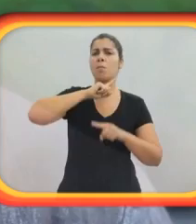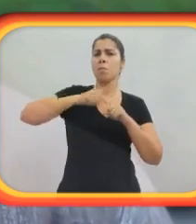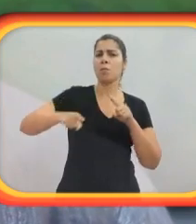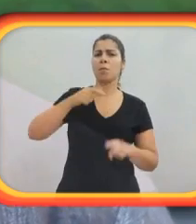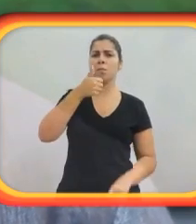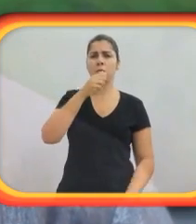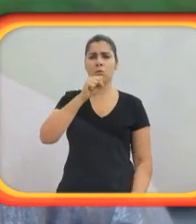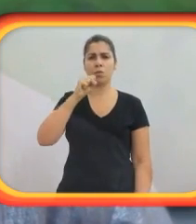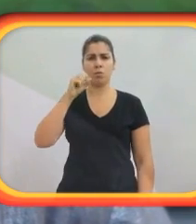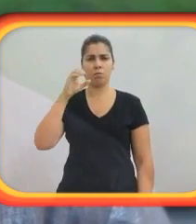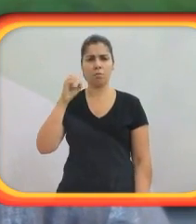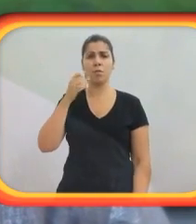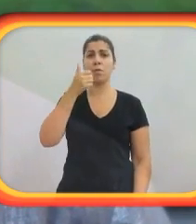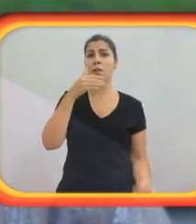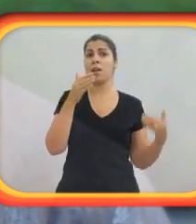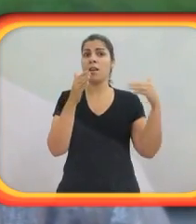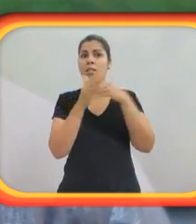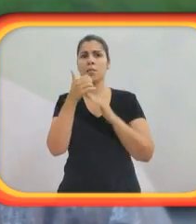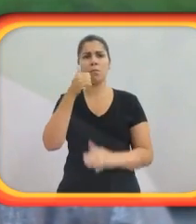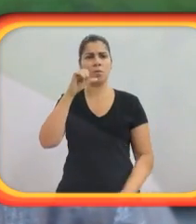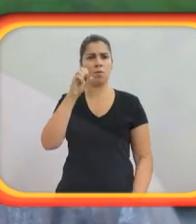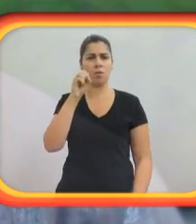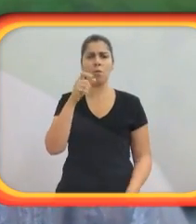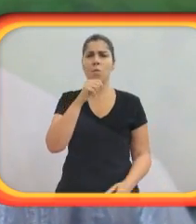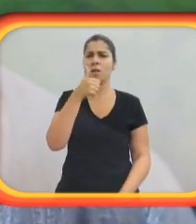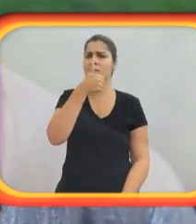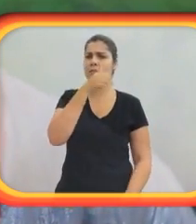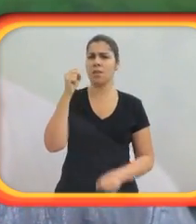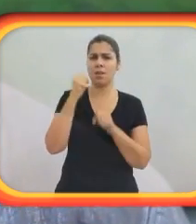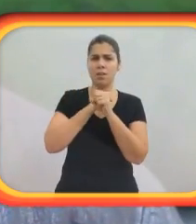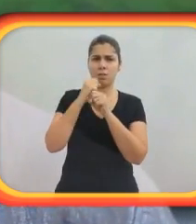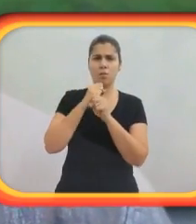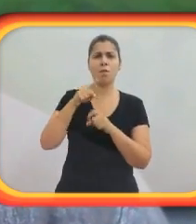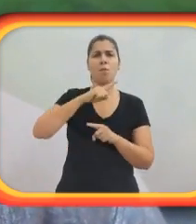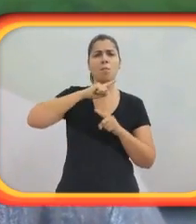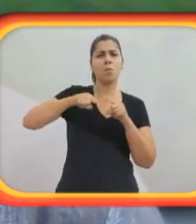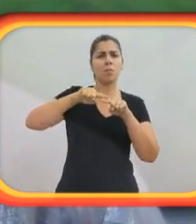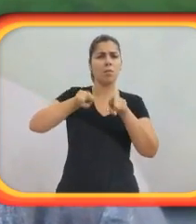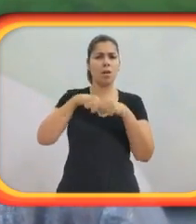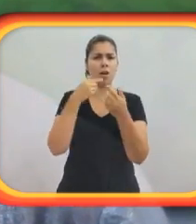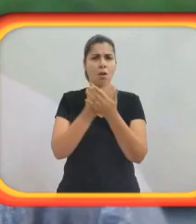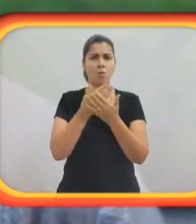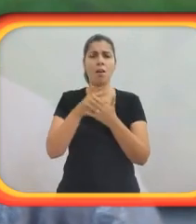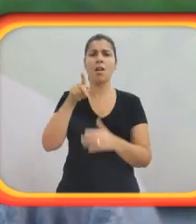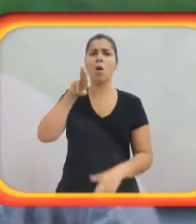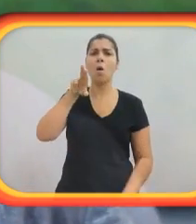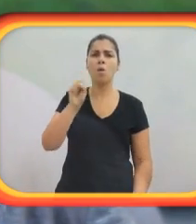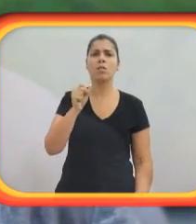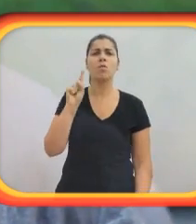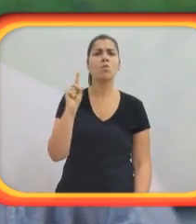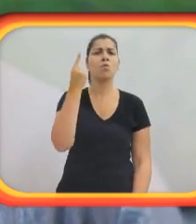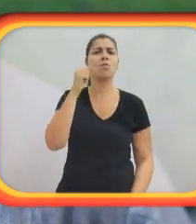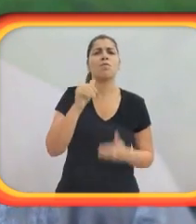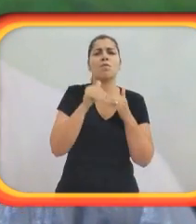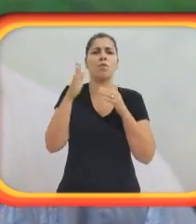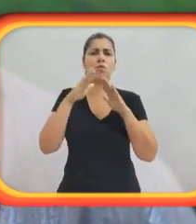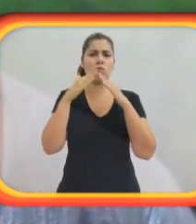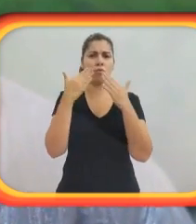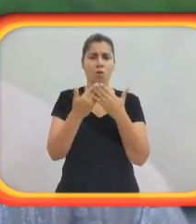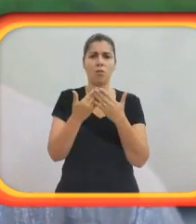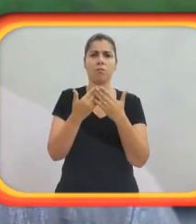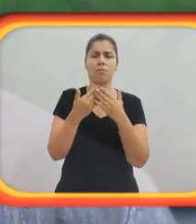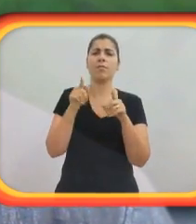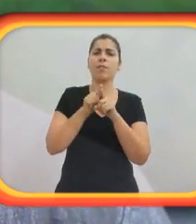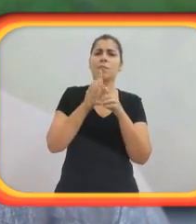1980 durante 100 anos. Ela foi proibida nas salas de aula. Ela era usada unicamente fora das escolas,